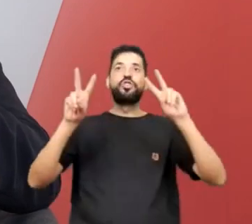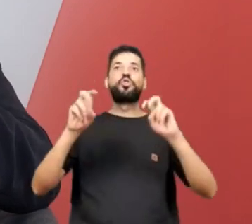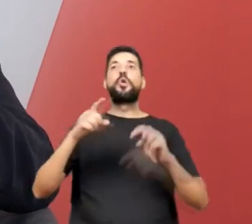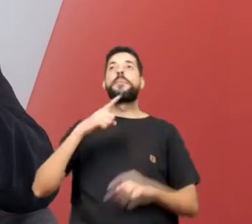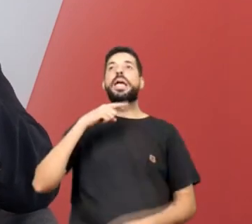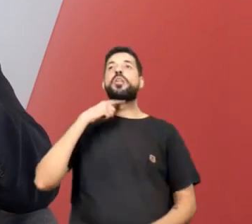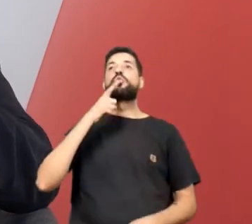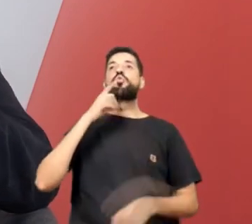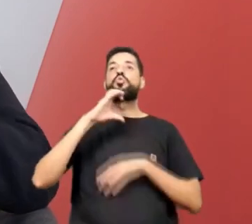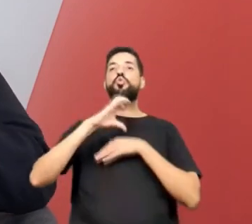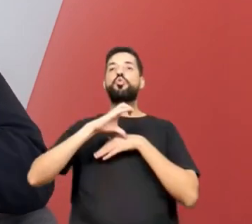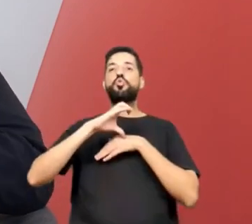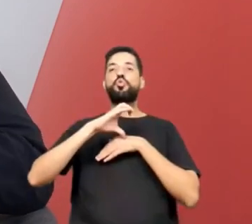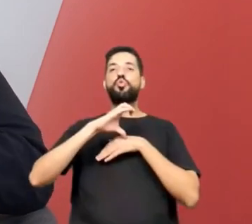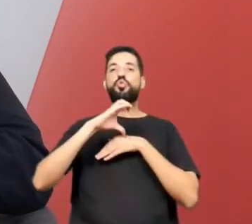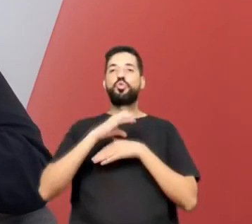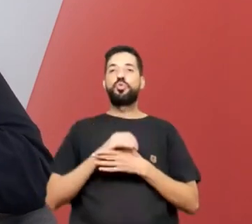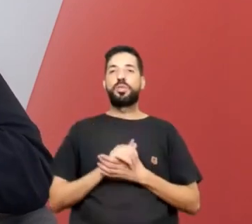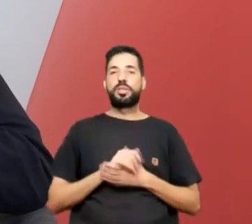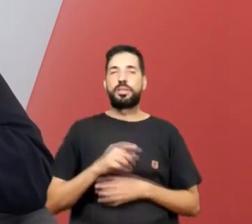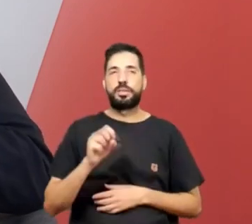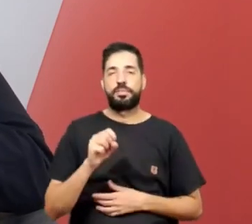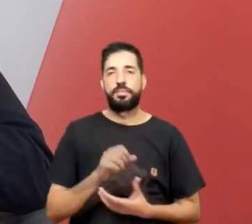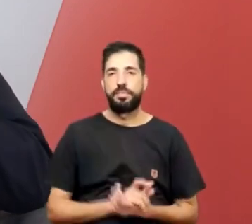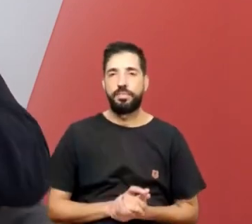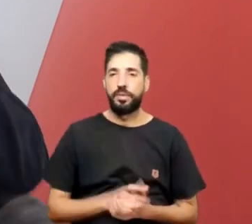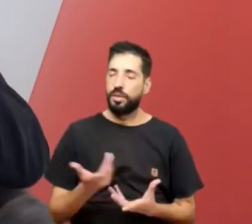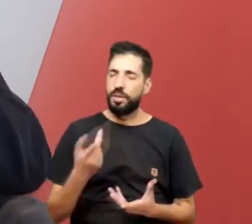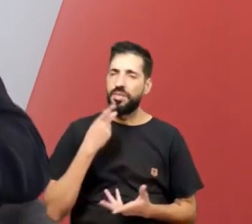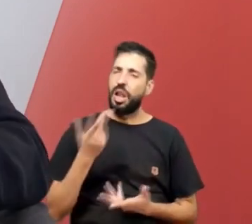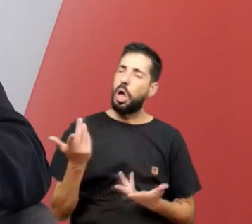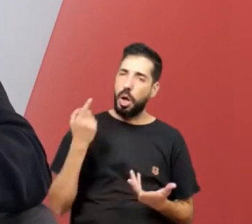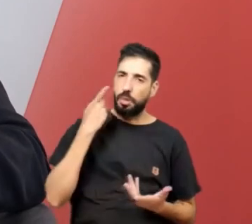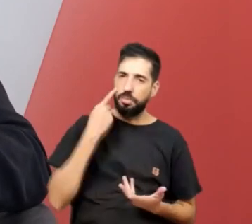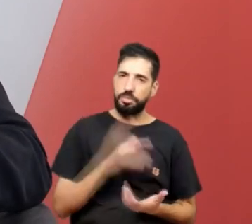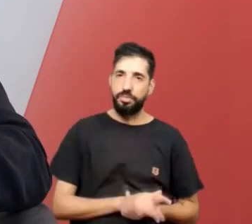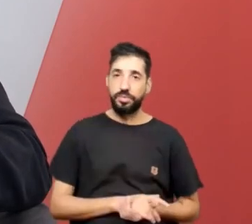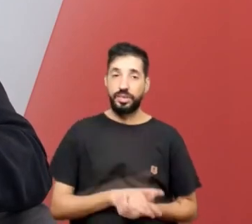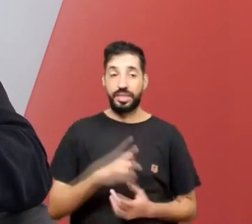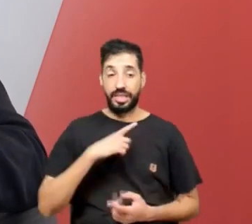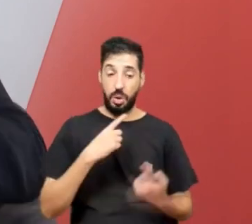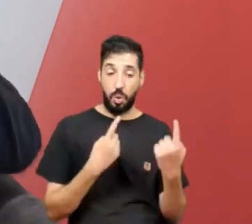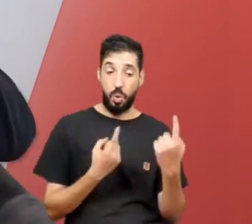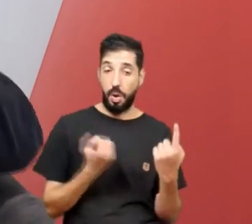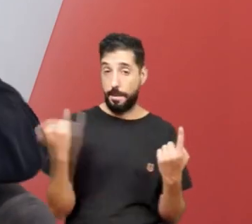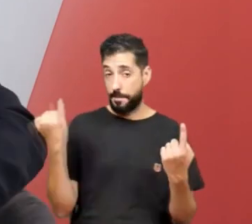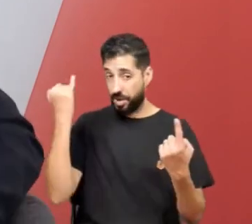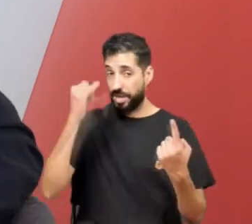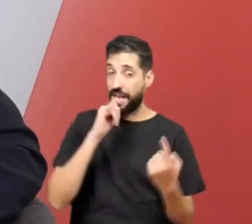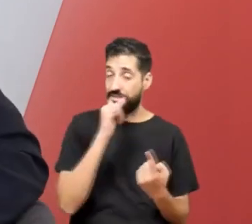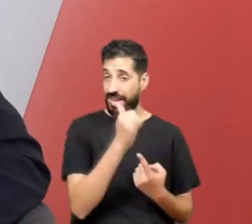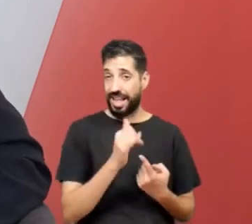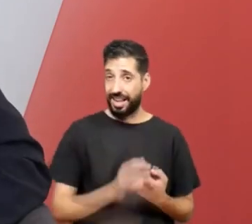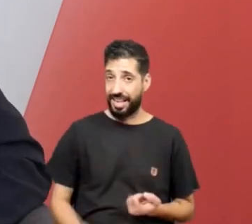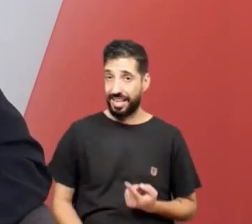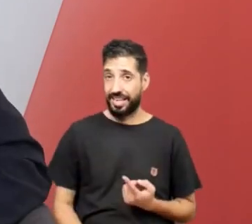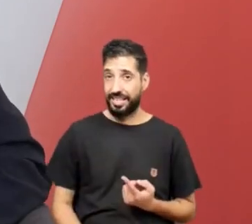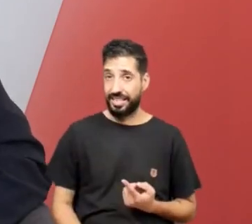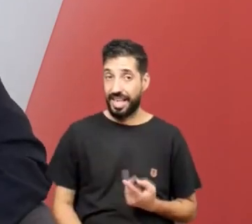Então, você vai conversar com uma pessoa, você diz assim, olha, eu tenho uma coisa importante para ter falado. Mas, segunda-feira,